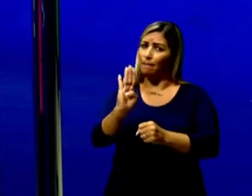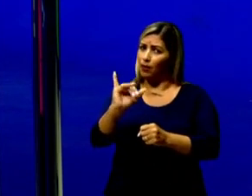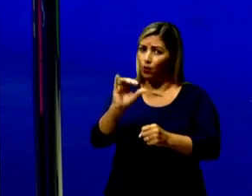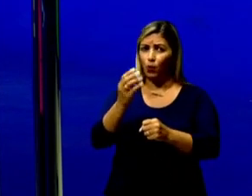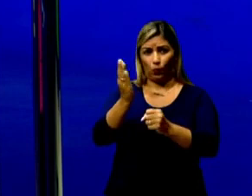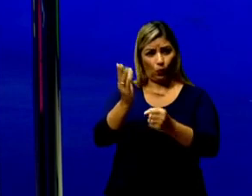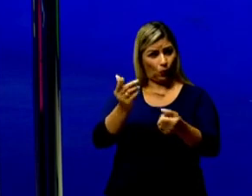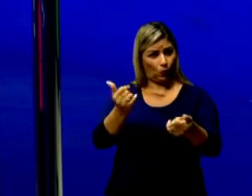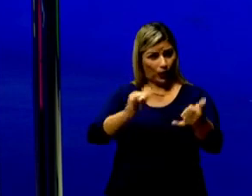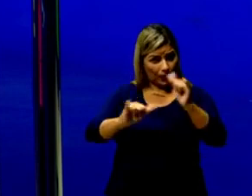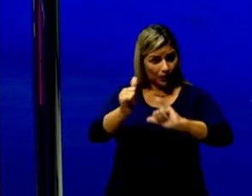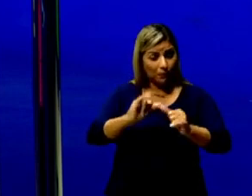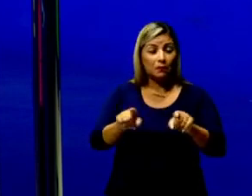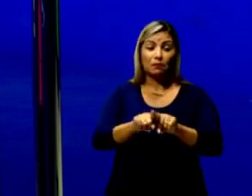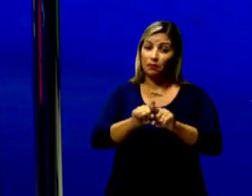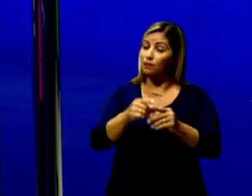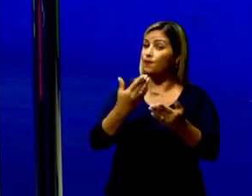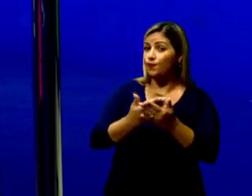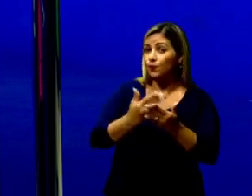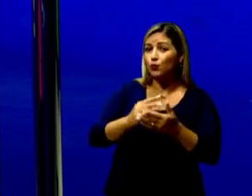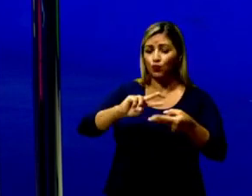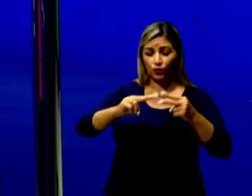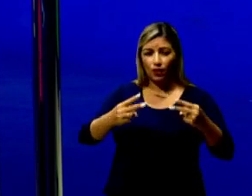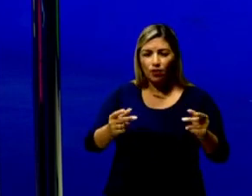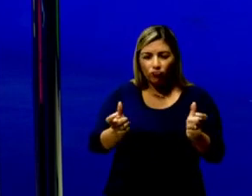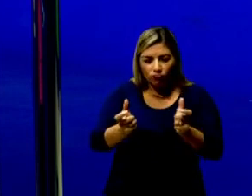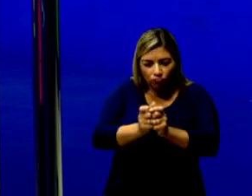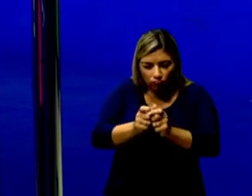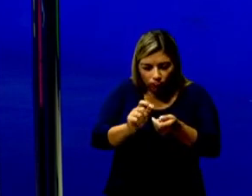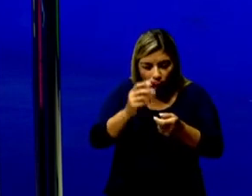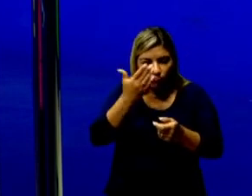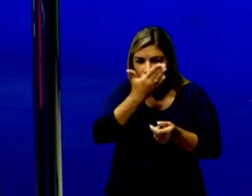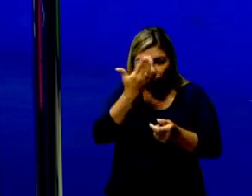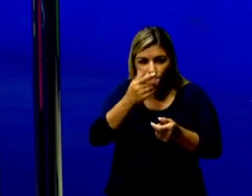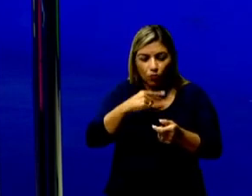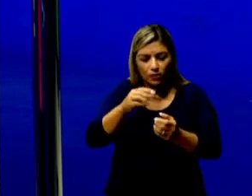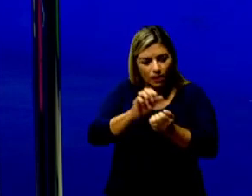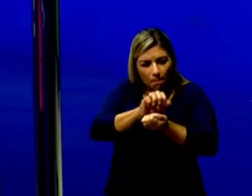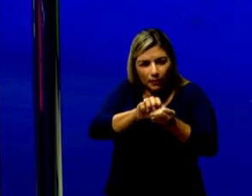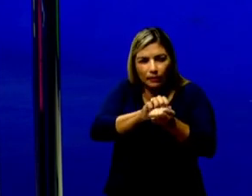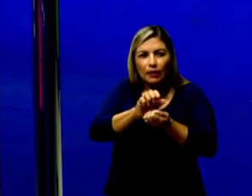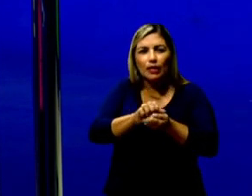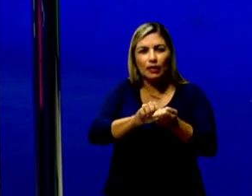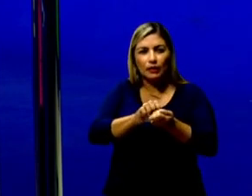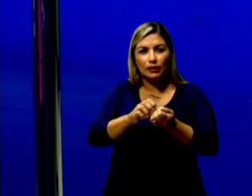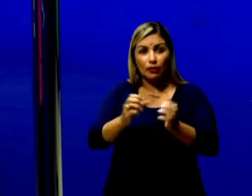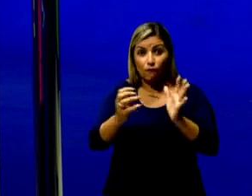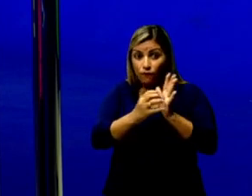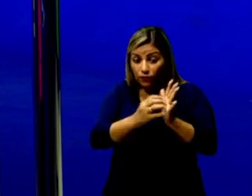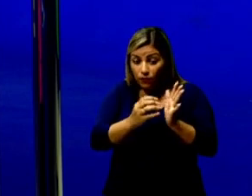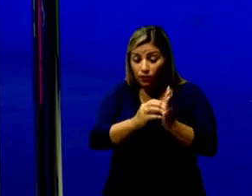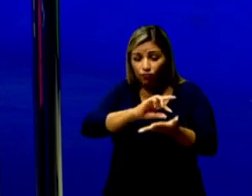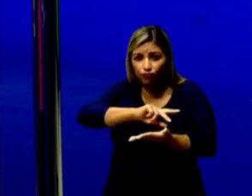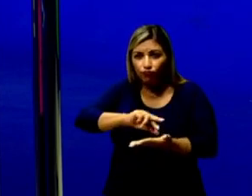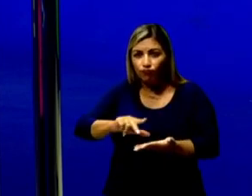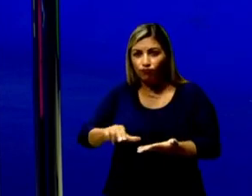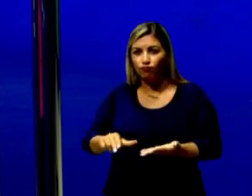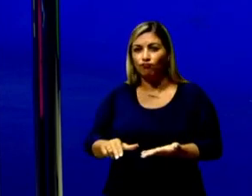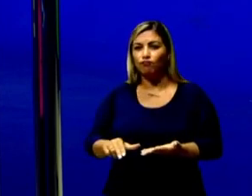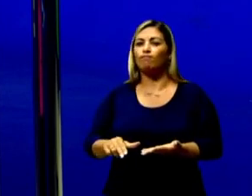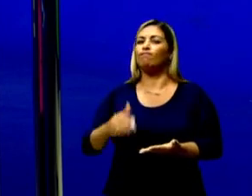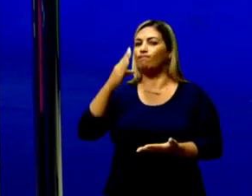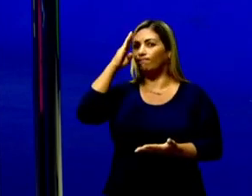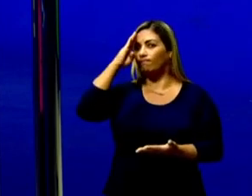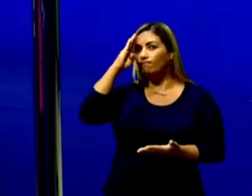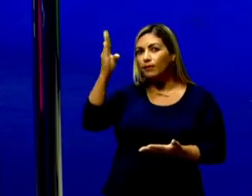exemplo. E o estudo genético de micro-organismos, como bactérias e vírus. Então, as principais